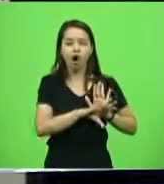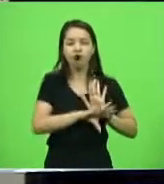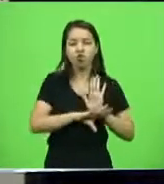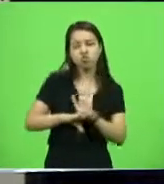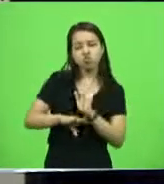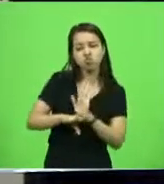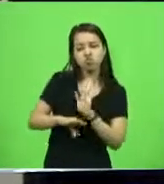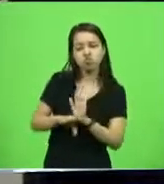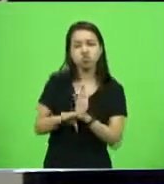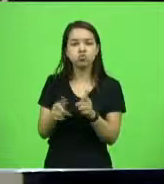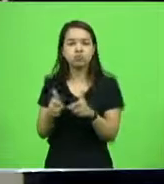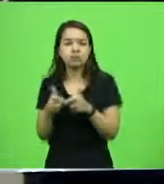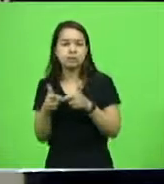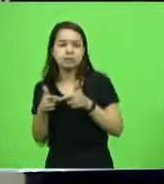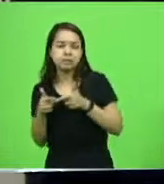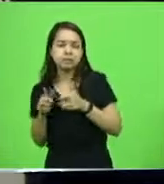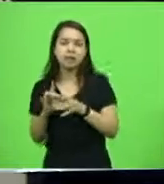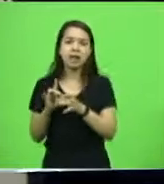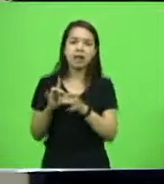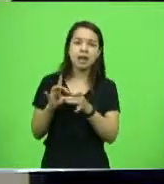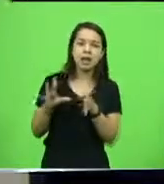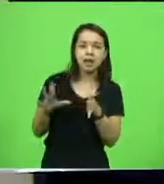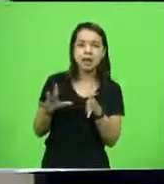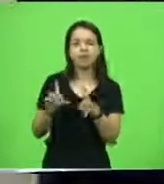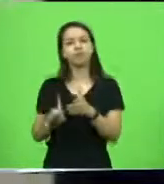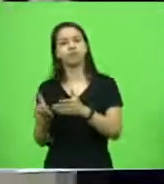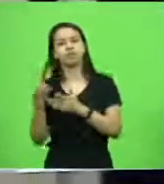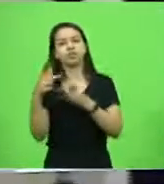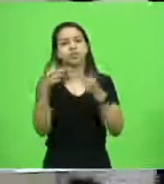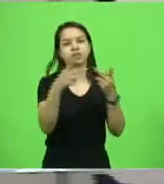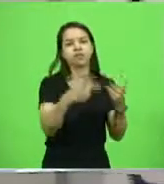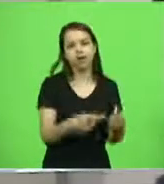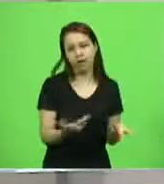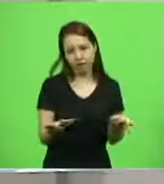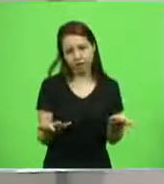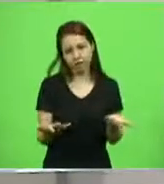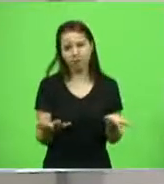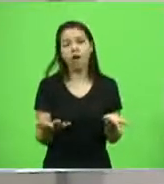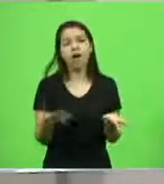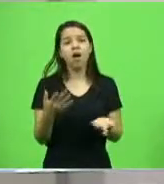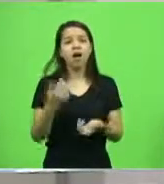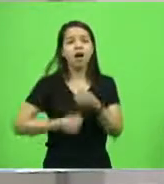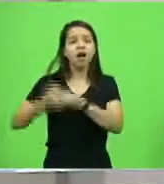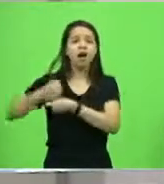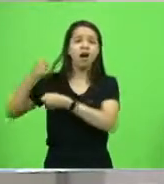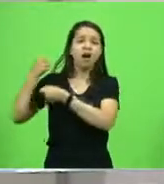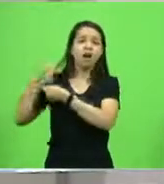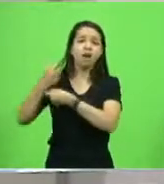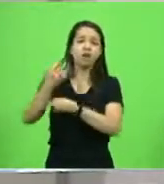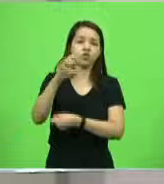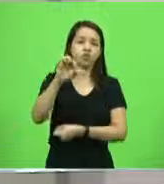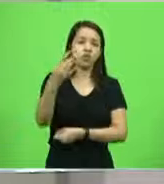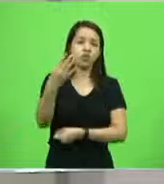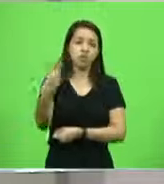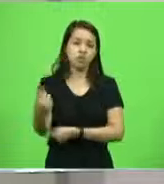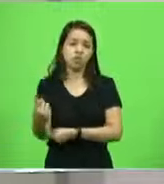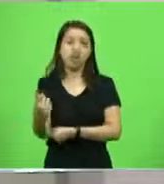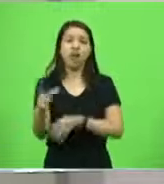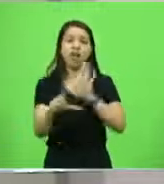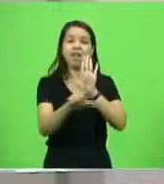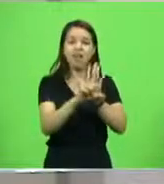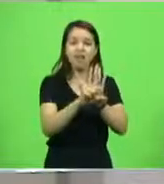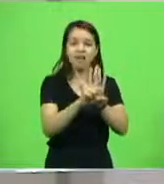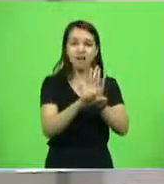graça, saída provisória, é de 1941. A lei de execução penal é da década de 80,